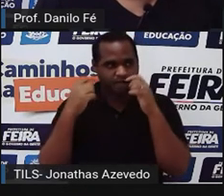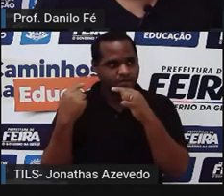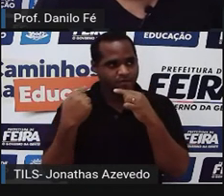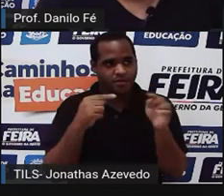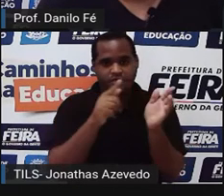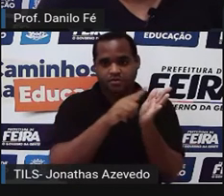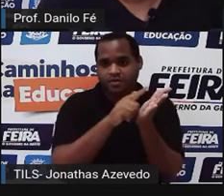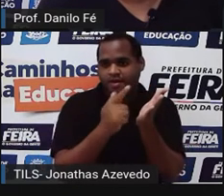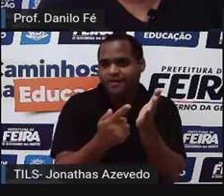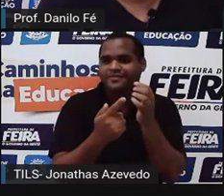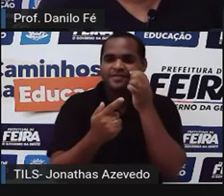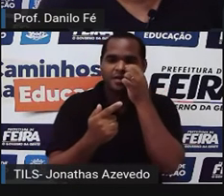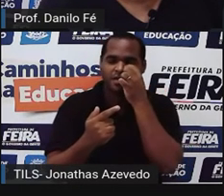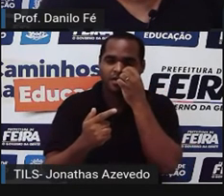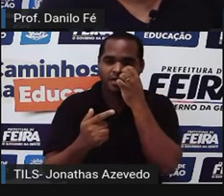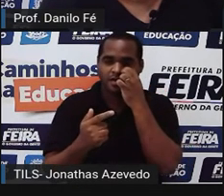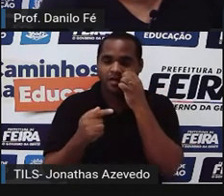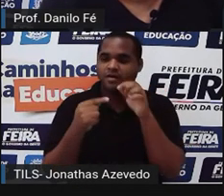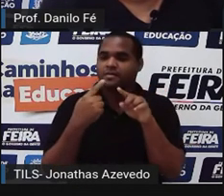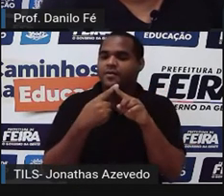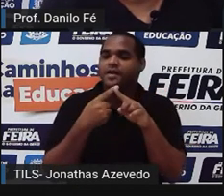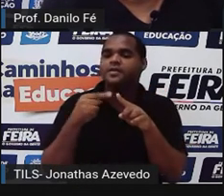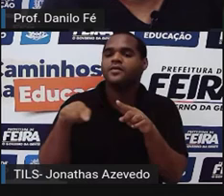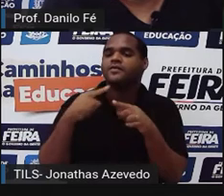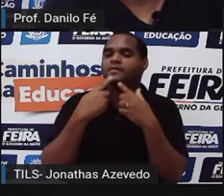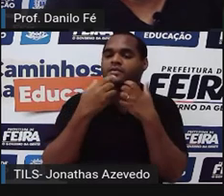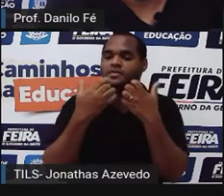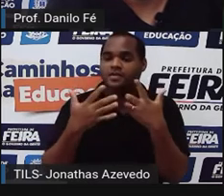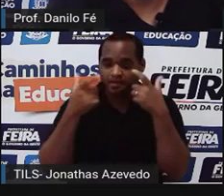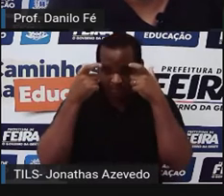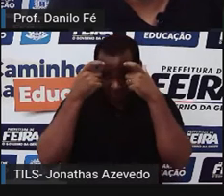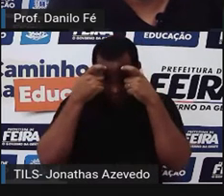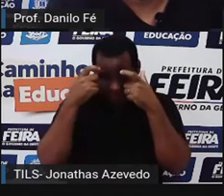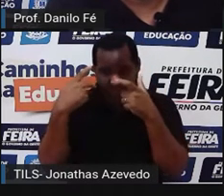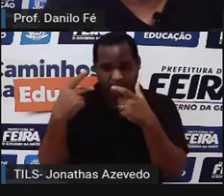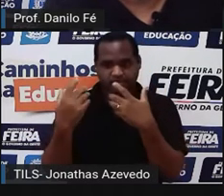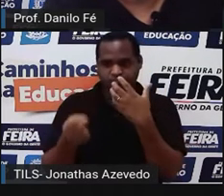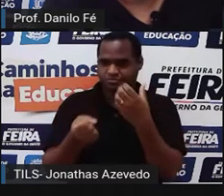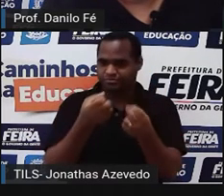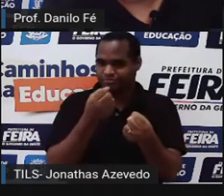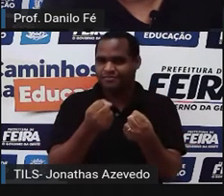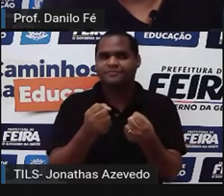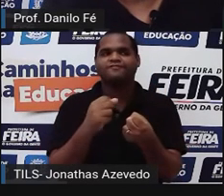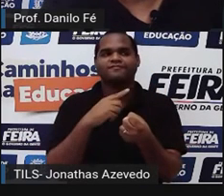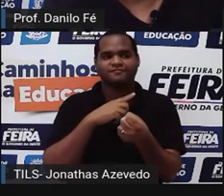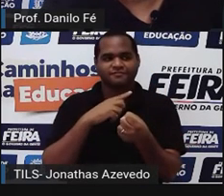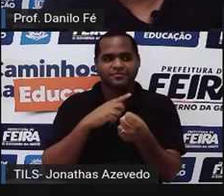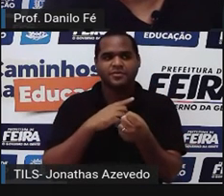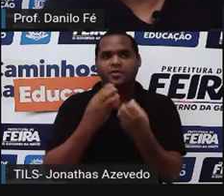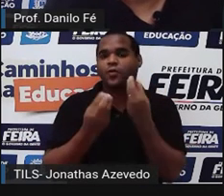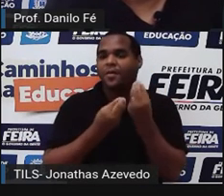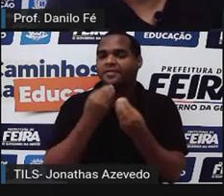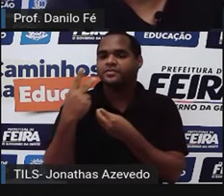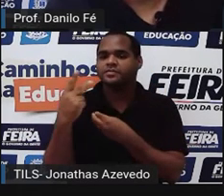porque a gente está falando de um rei absolutista, né? Como era a monarquia